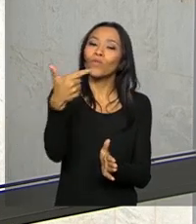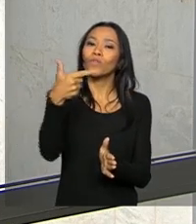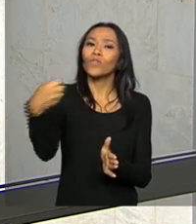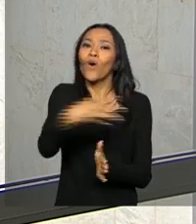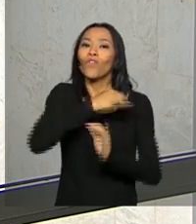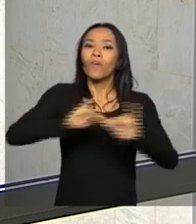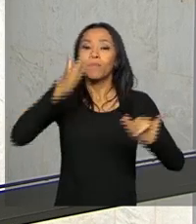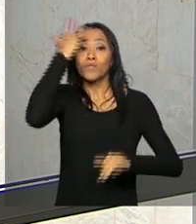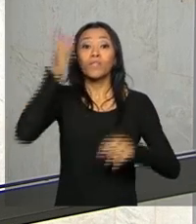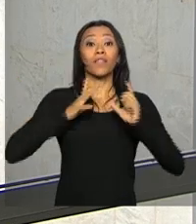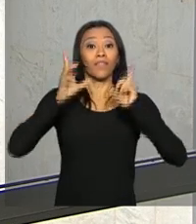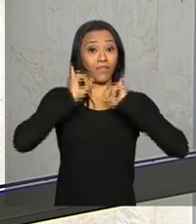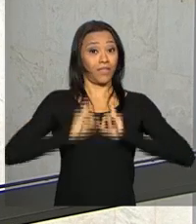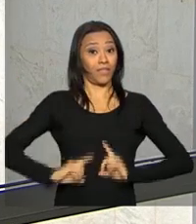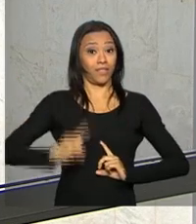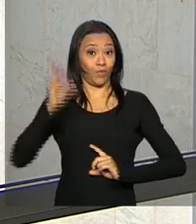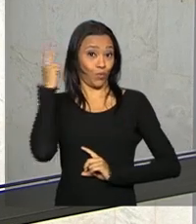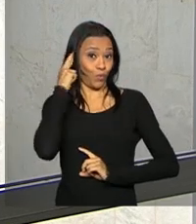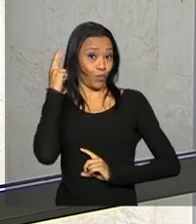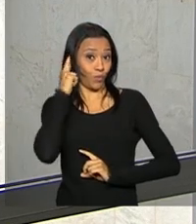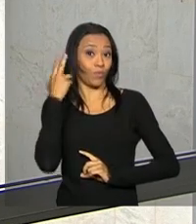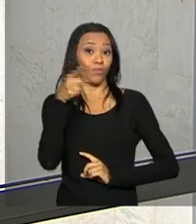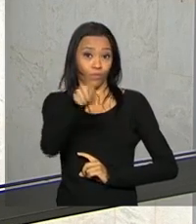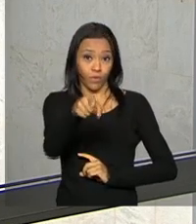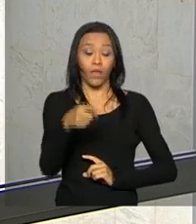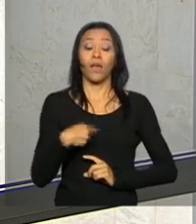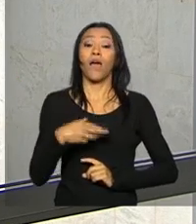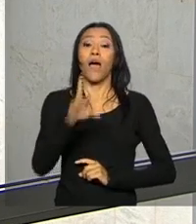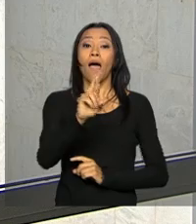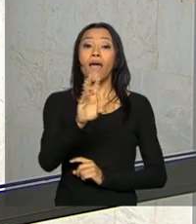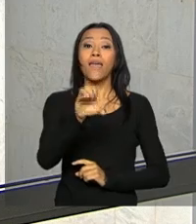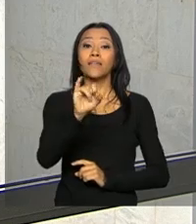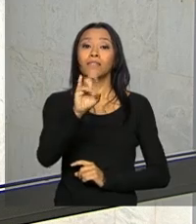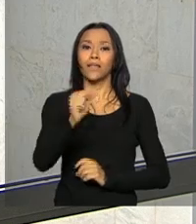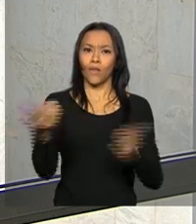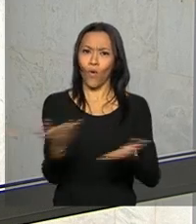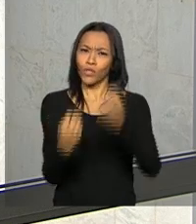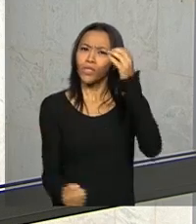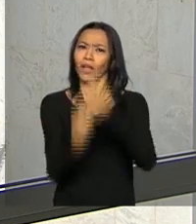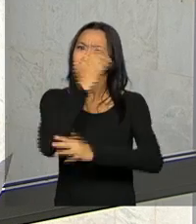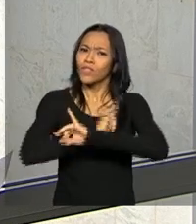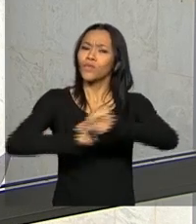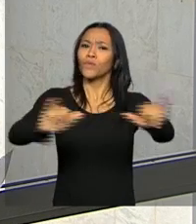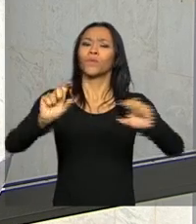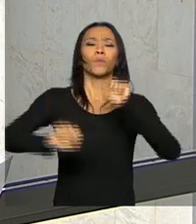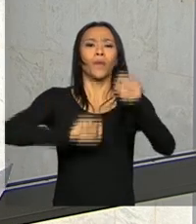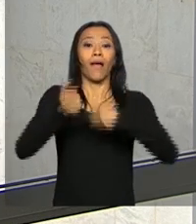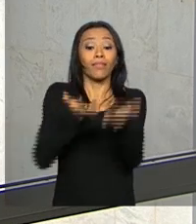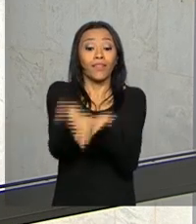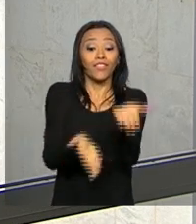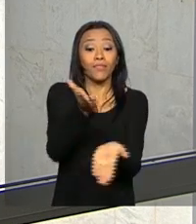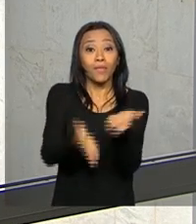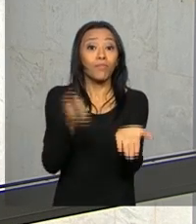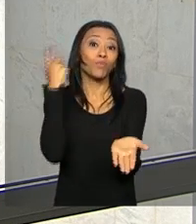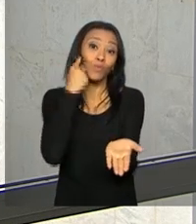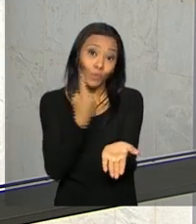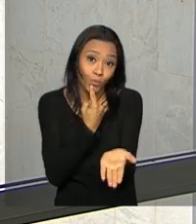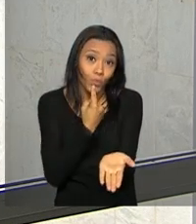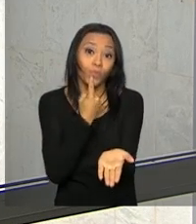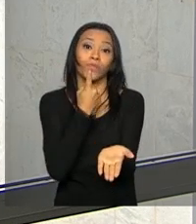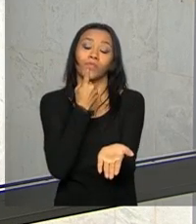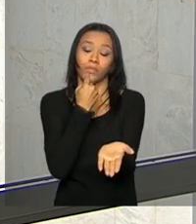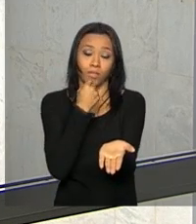pessoas com deficiência auditiva. A Receita Federal lança hoje um sistema especial de atendimento para os surdos.